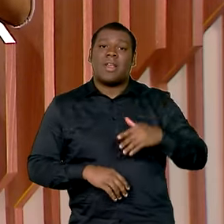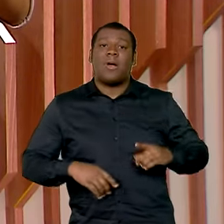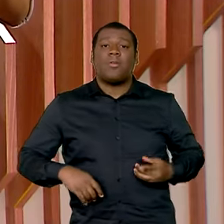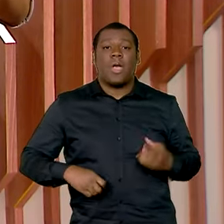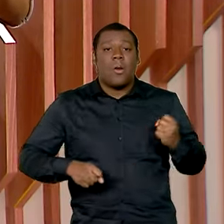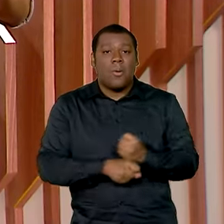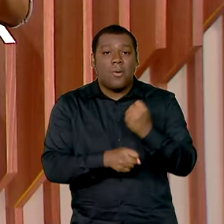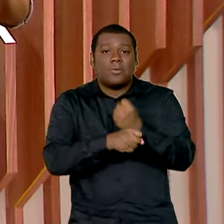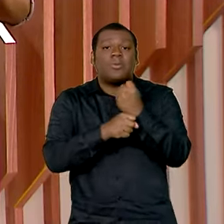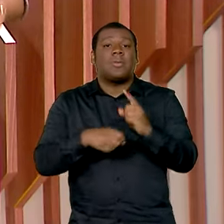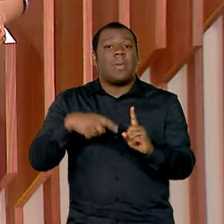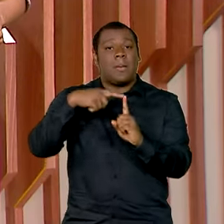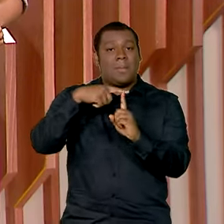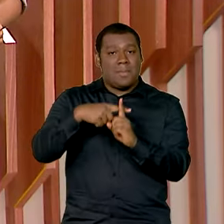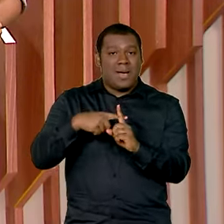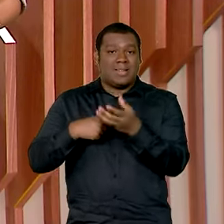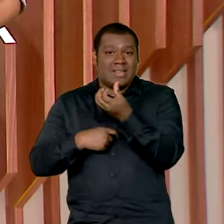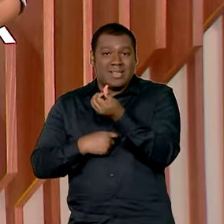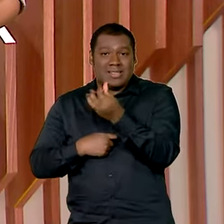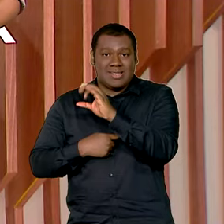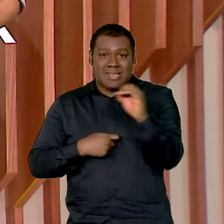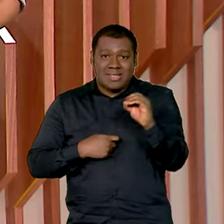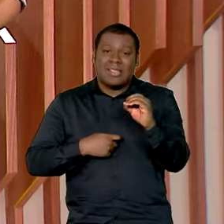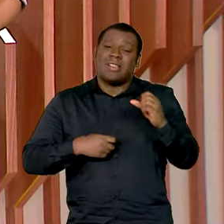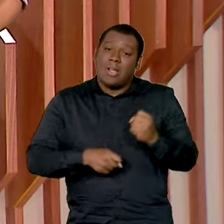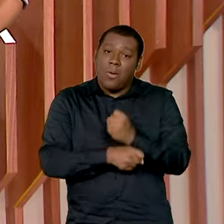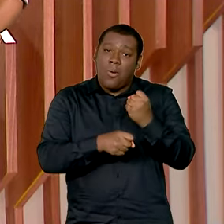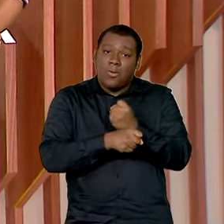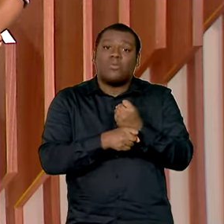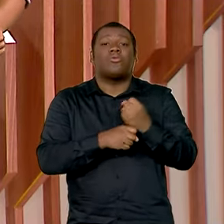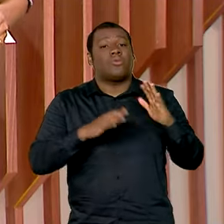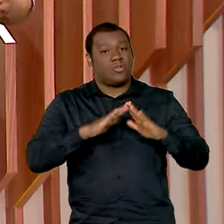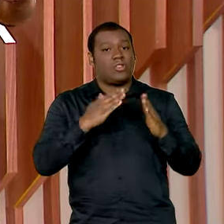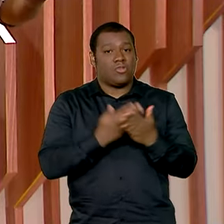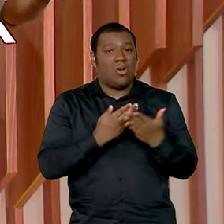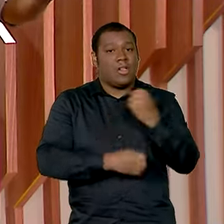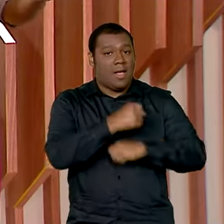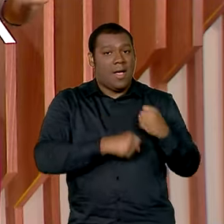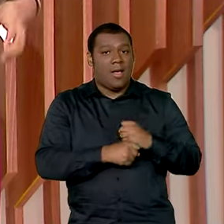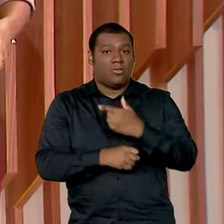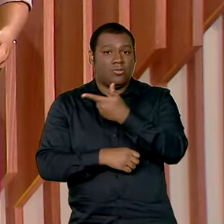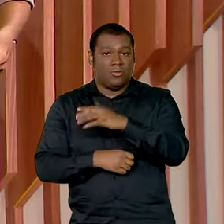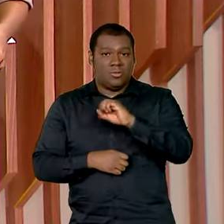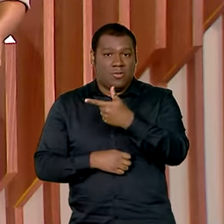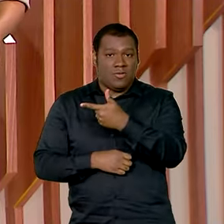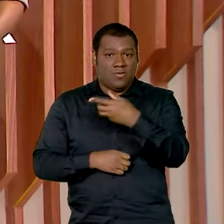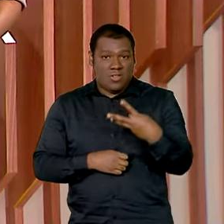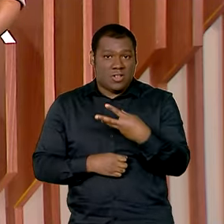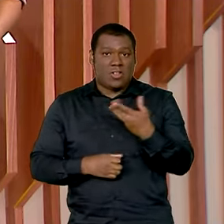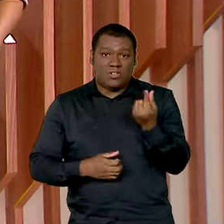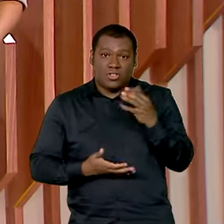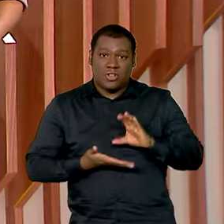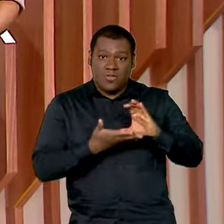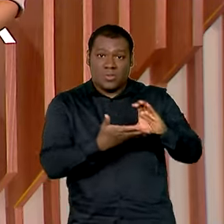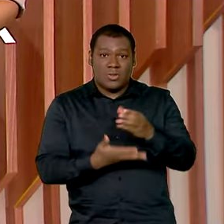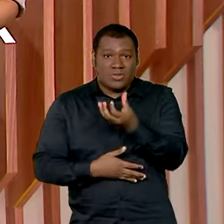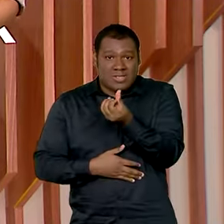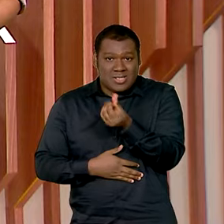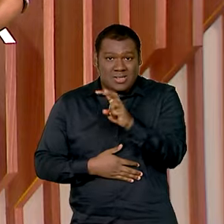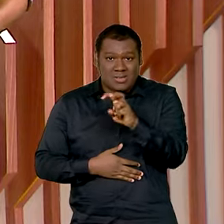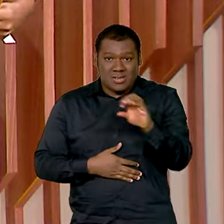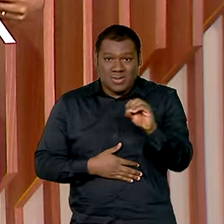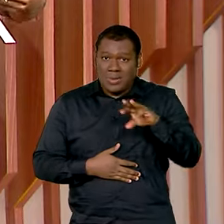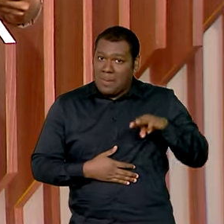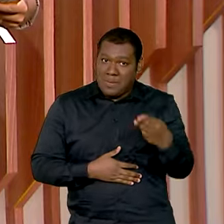631 obras na educação em 2023, um investimento de 650 milhões de